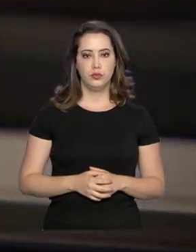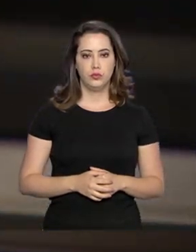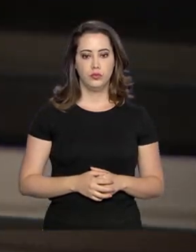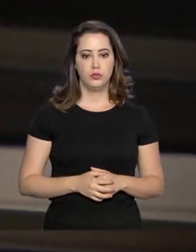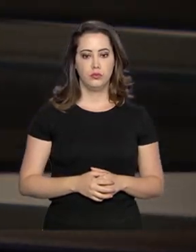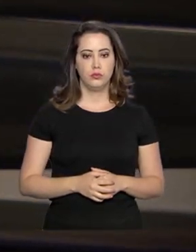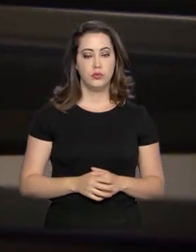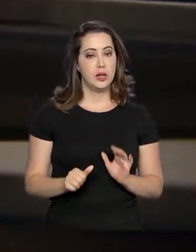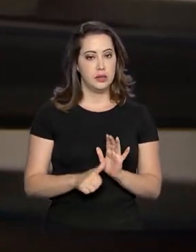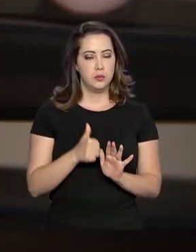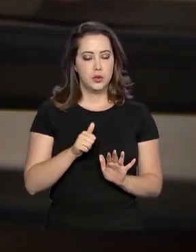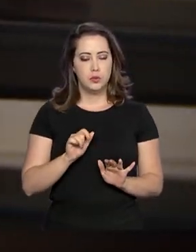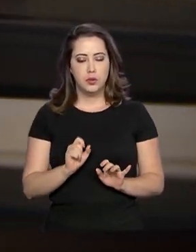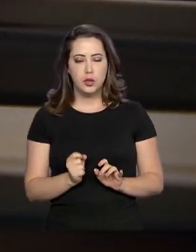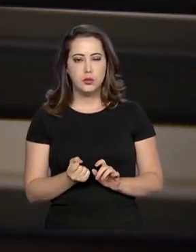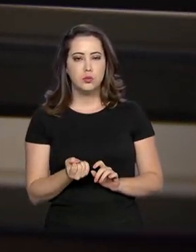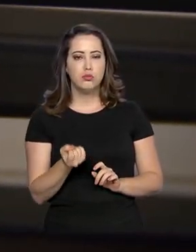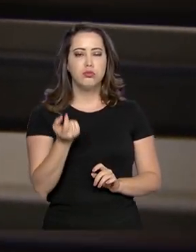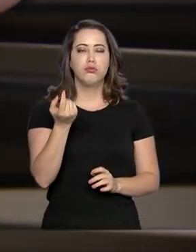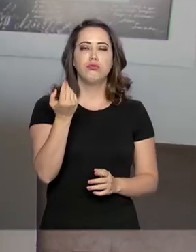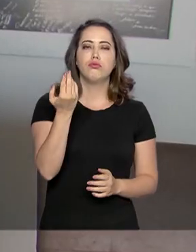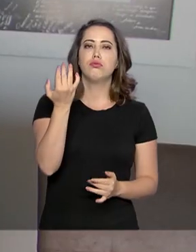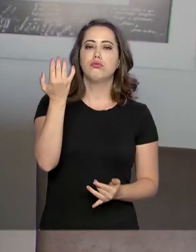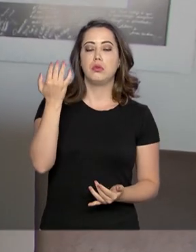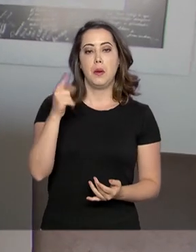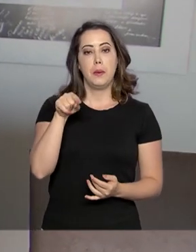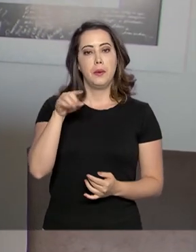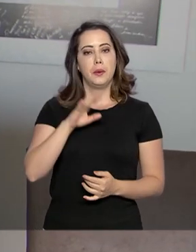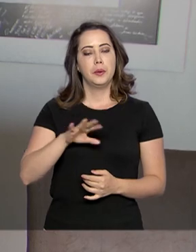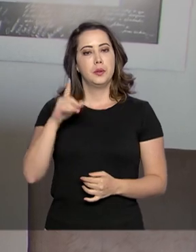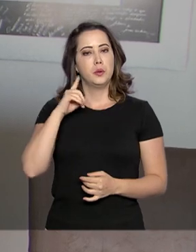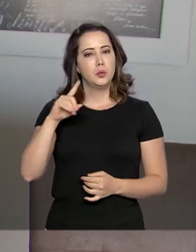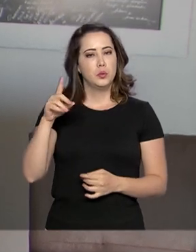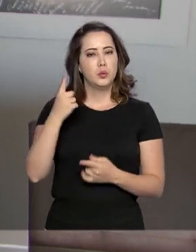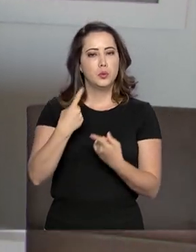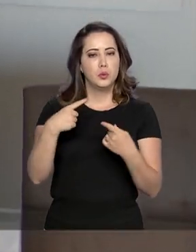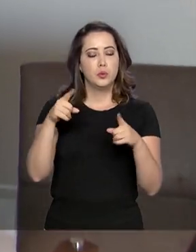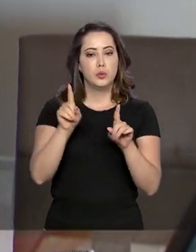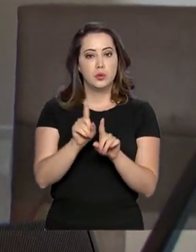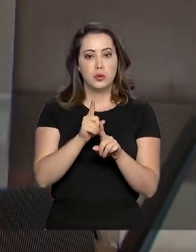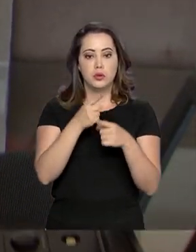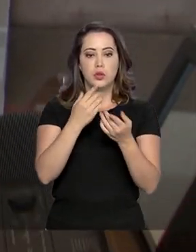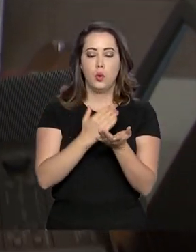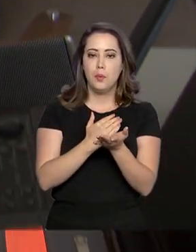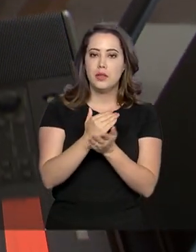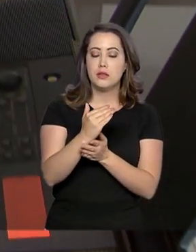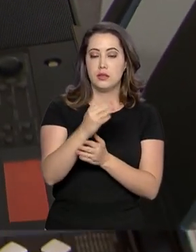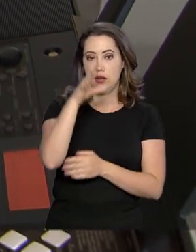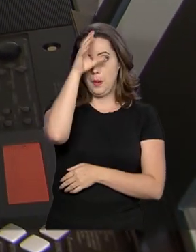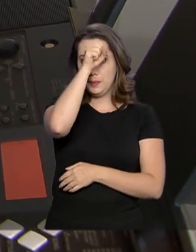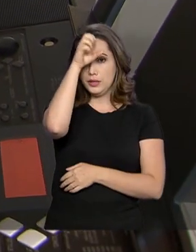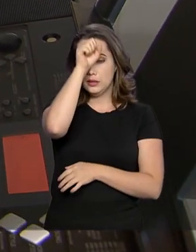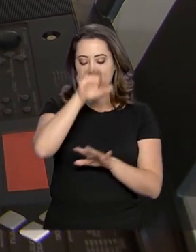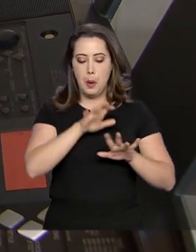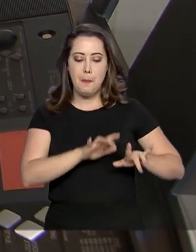Os primeiros acordes começaram a sair. Juan, de 16 anos, está aprendendo a tocar teclado, atividade que